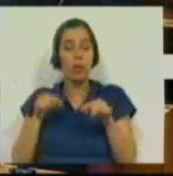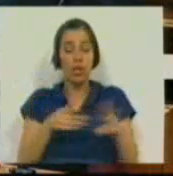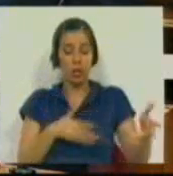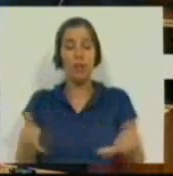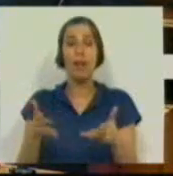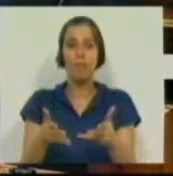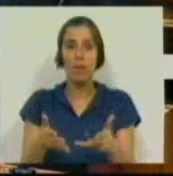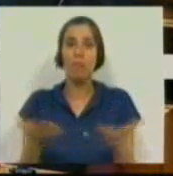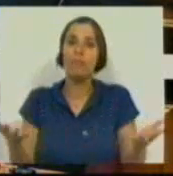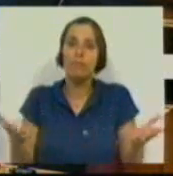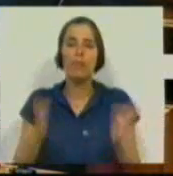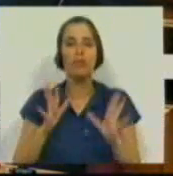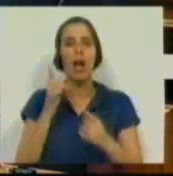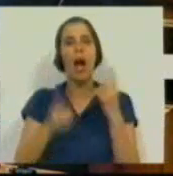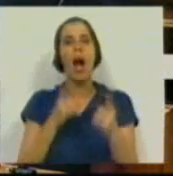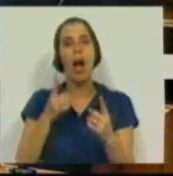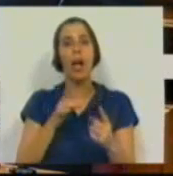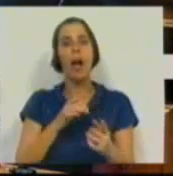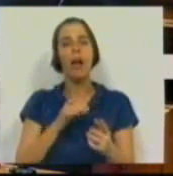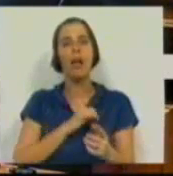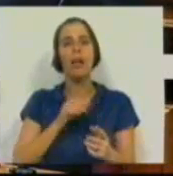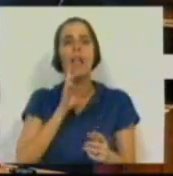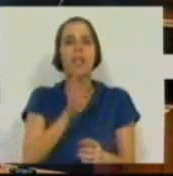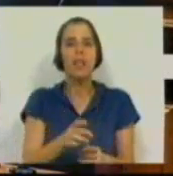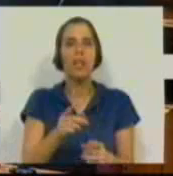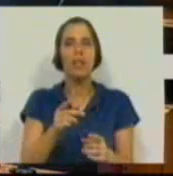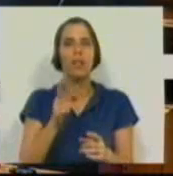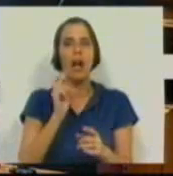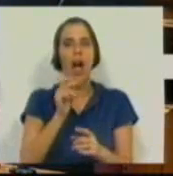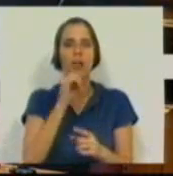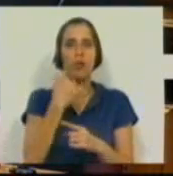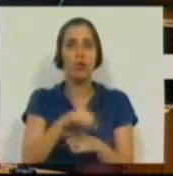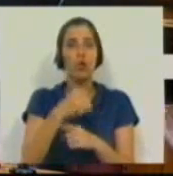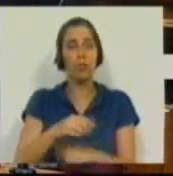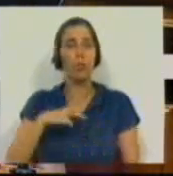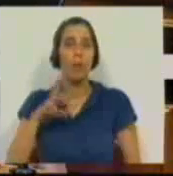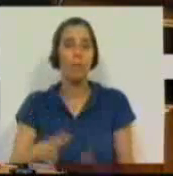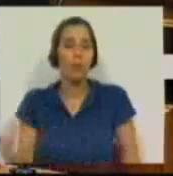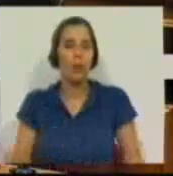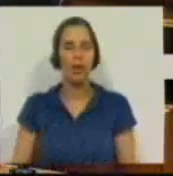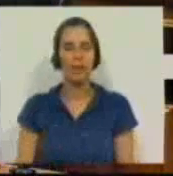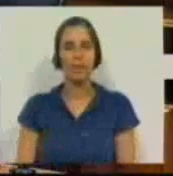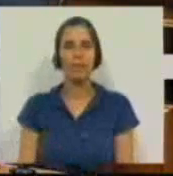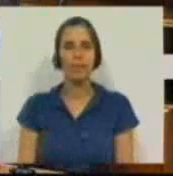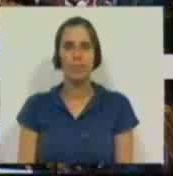percurso, a que já alguém com propriedade chamou os anos de chumbo para Portugal. Muito obrigado.